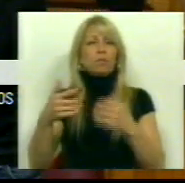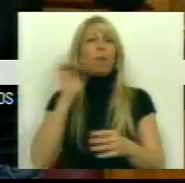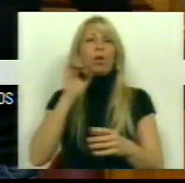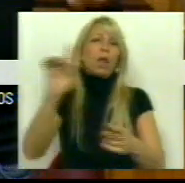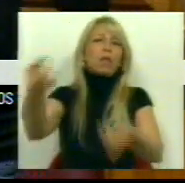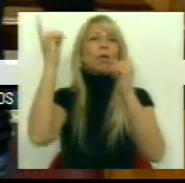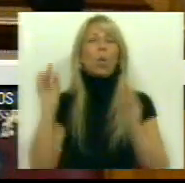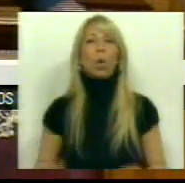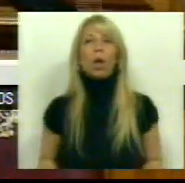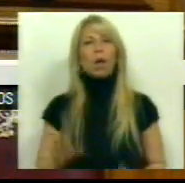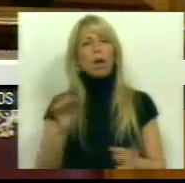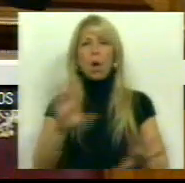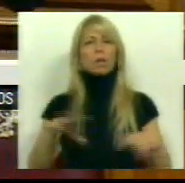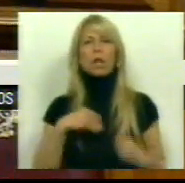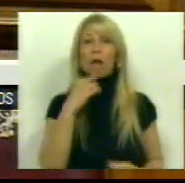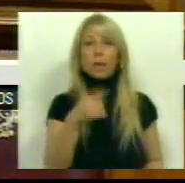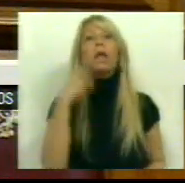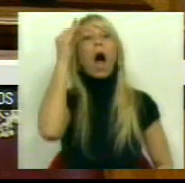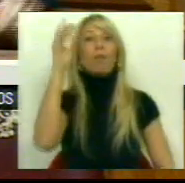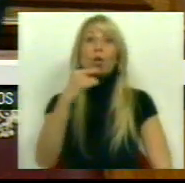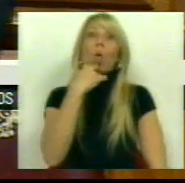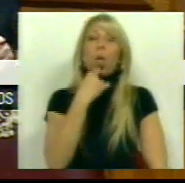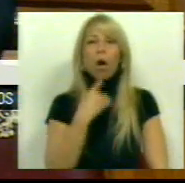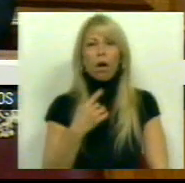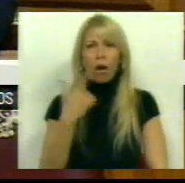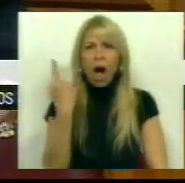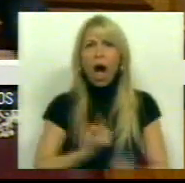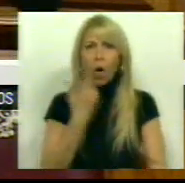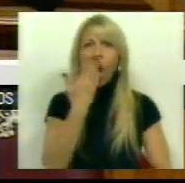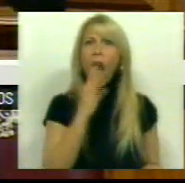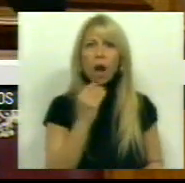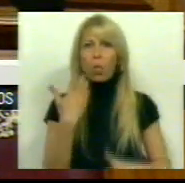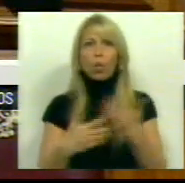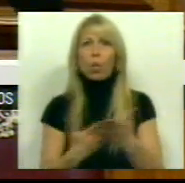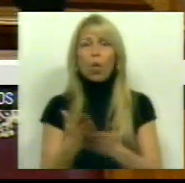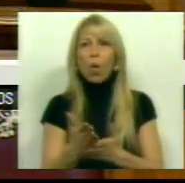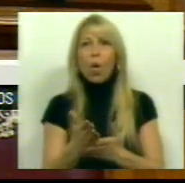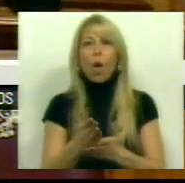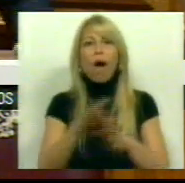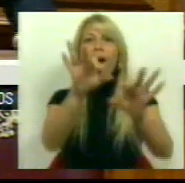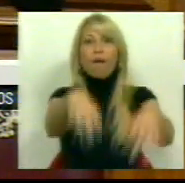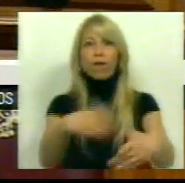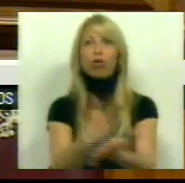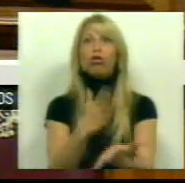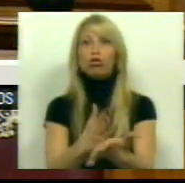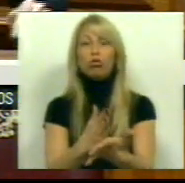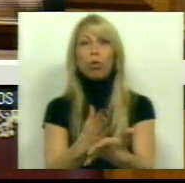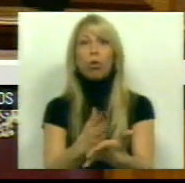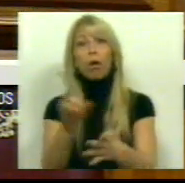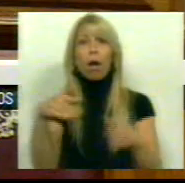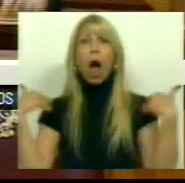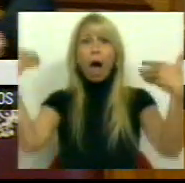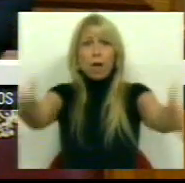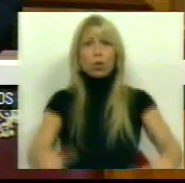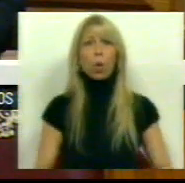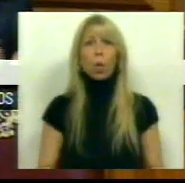nos digam que há professores a mais enquanto há estudantes que não chegam ao fim do percurso escolar, porque não aceitamos que nos digam que há professores a mais enquanto há abandono,